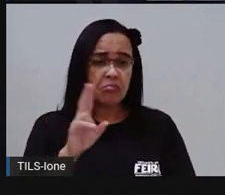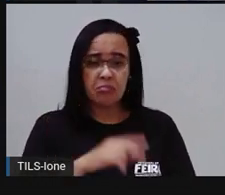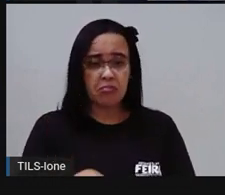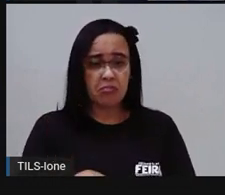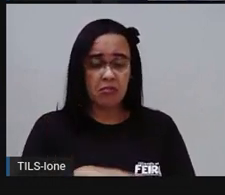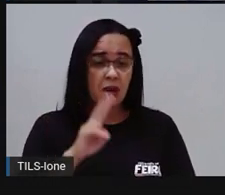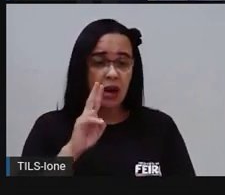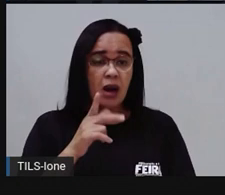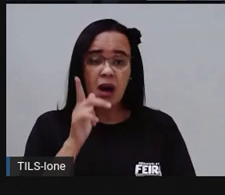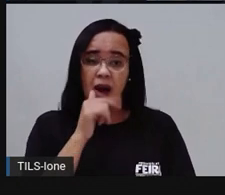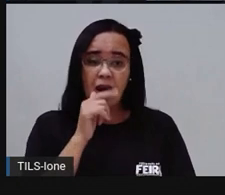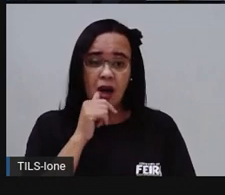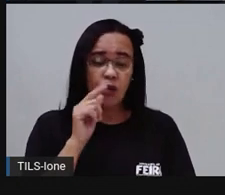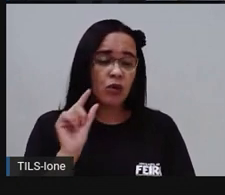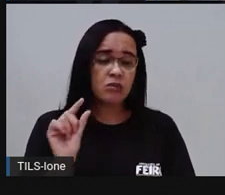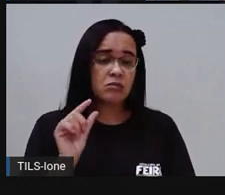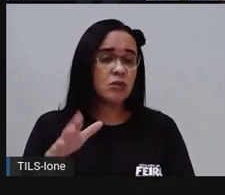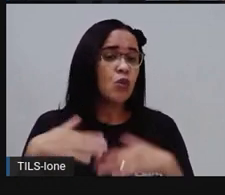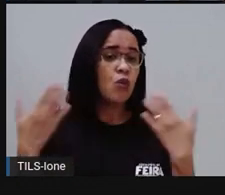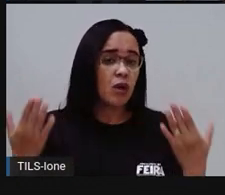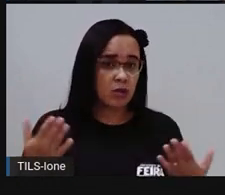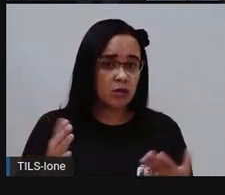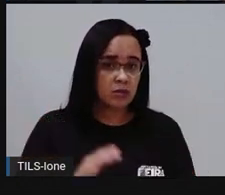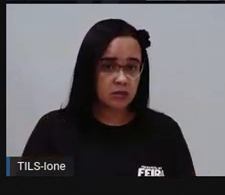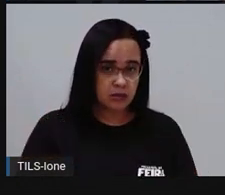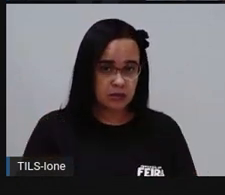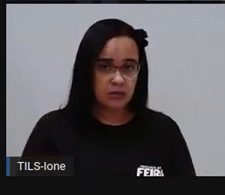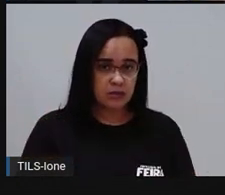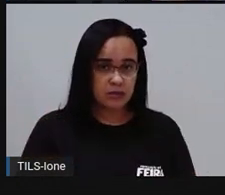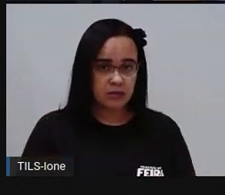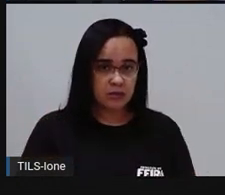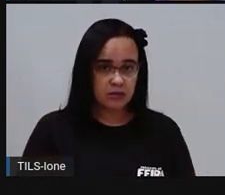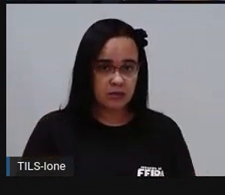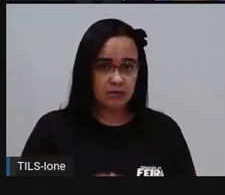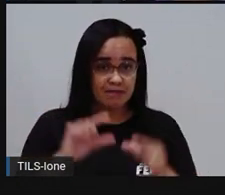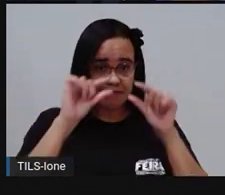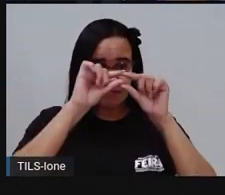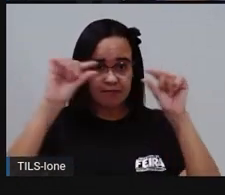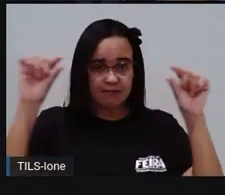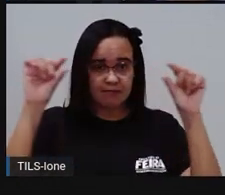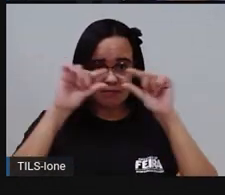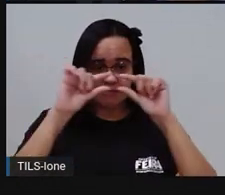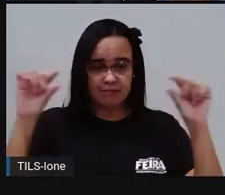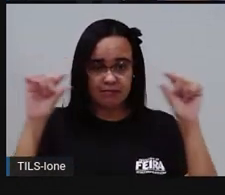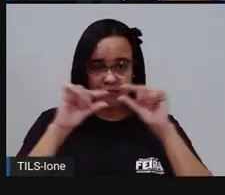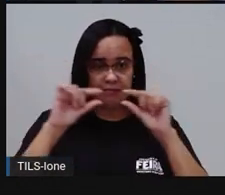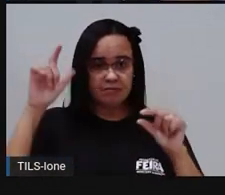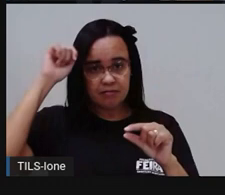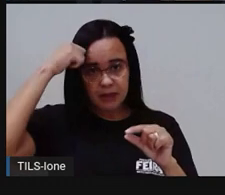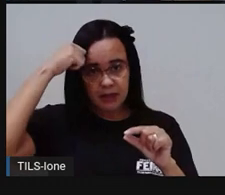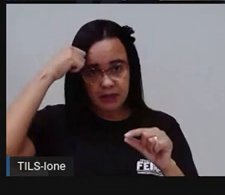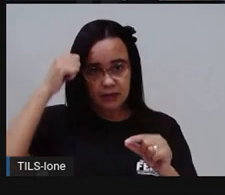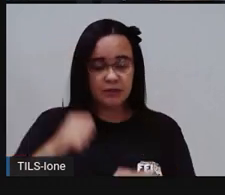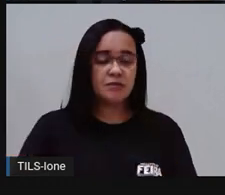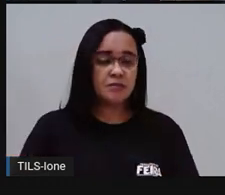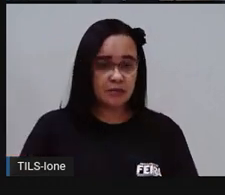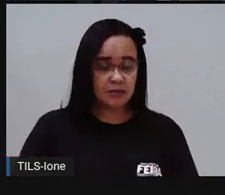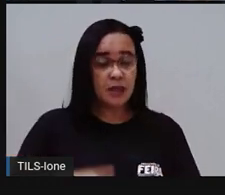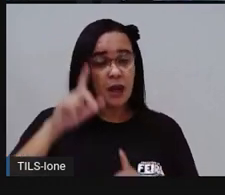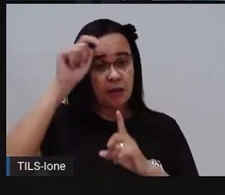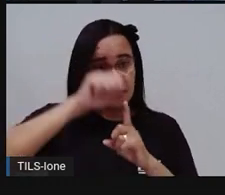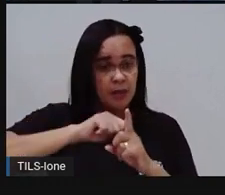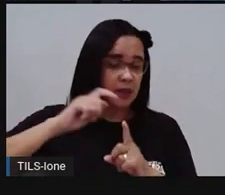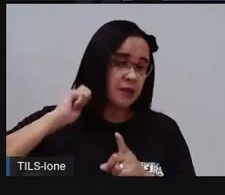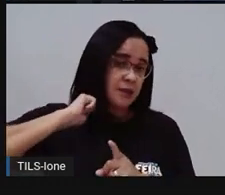Vamos ver? Esse foi o maior, ó. E qual é o que tá com a barrinha menor? É o mês de abril.